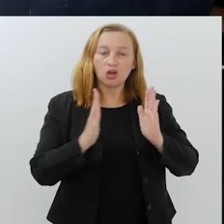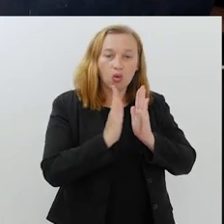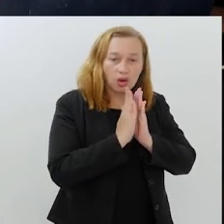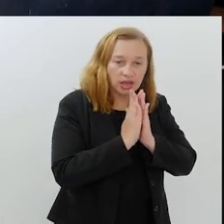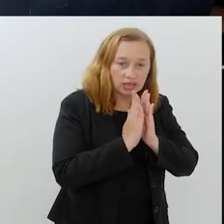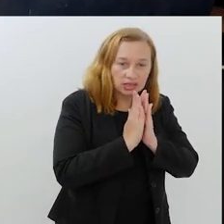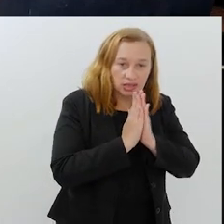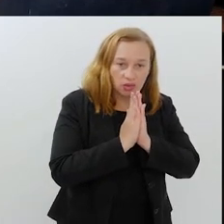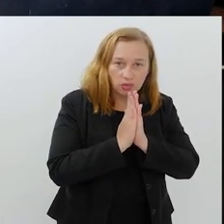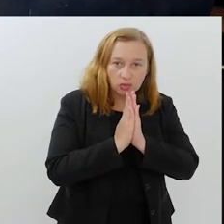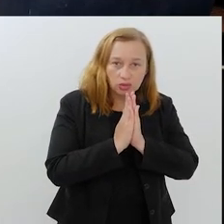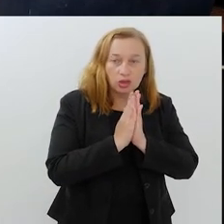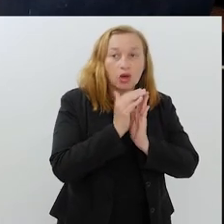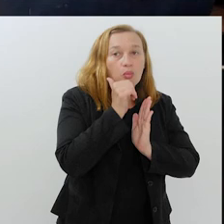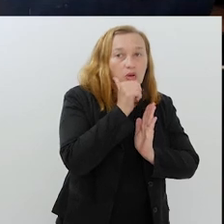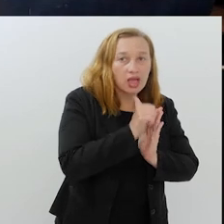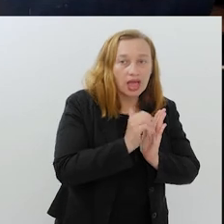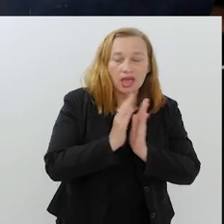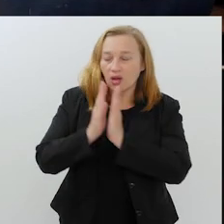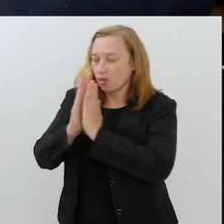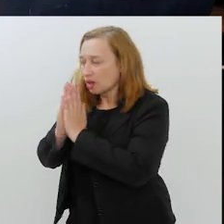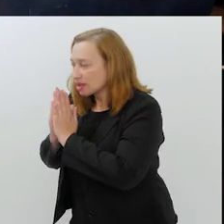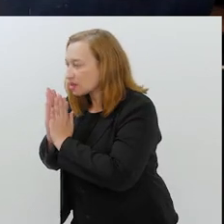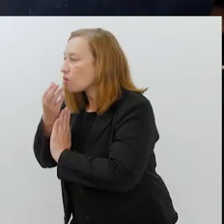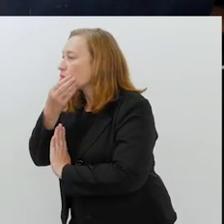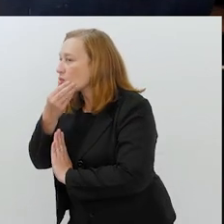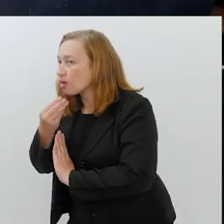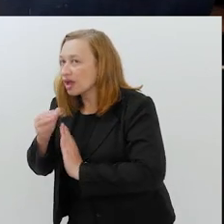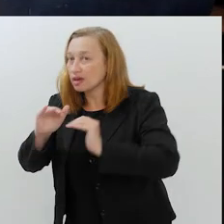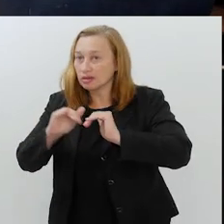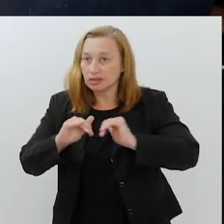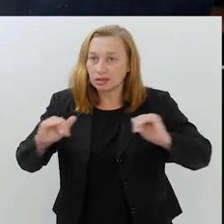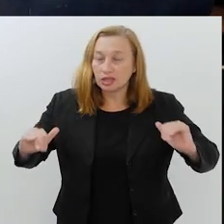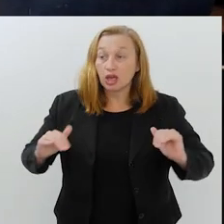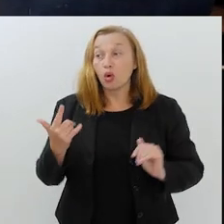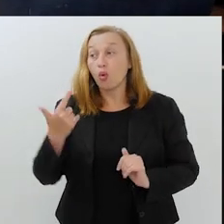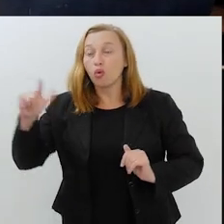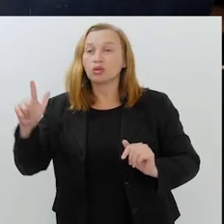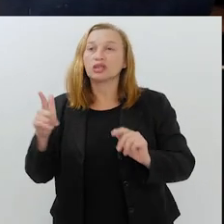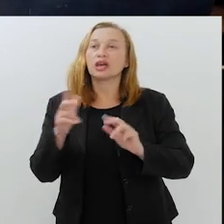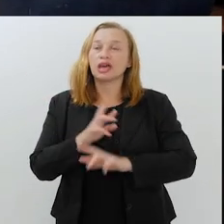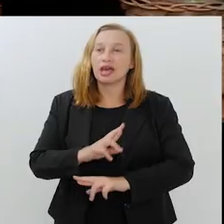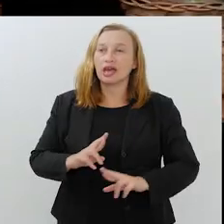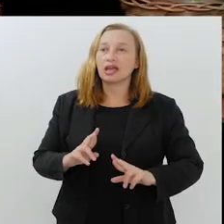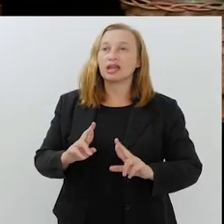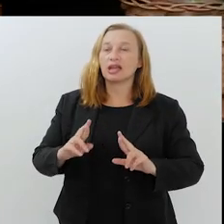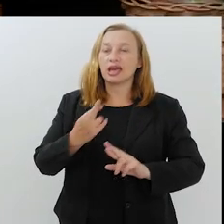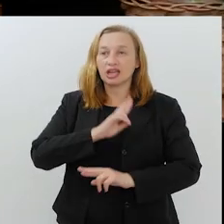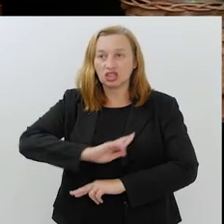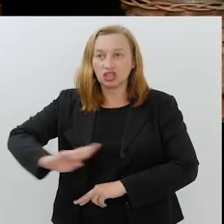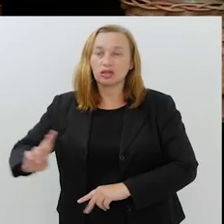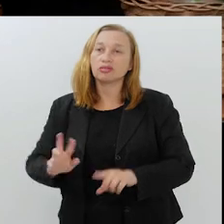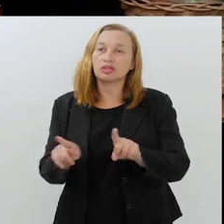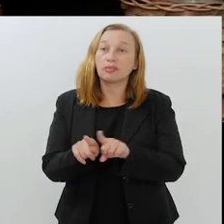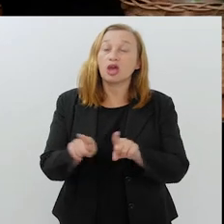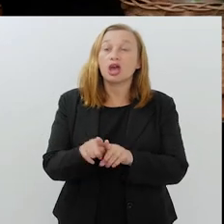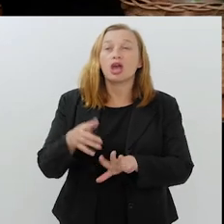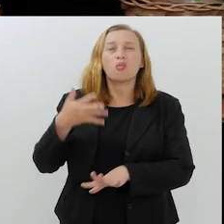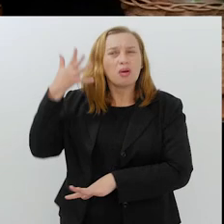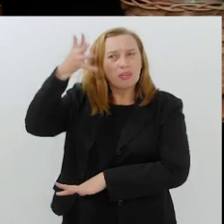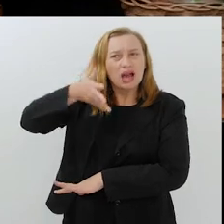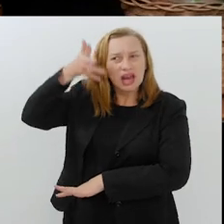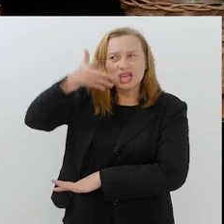homens e mulheres na mesquita, eu lembro que antes de ser muçulmano, eu estudei outras religiões também. Eu lembro que eu fui assistir uma palestra numa